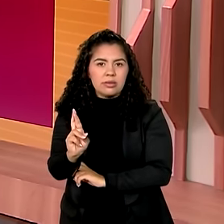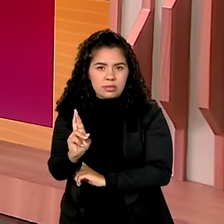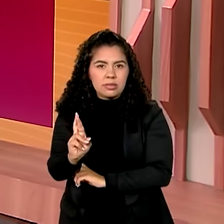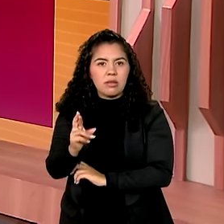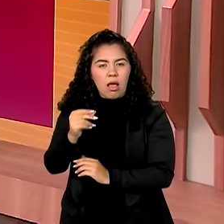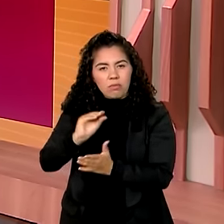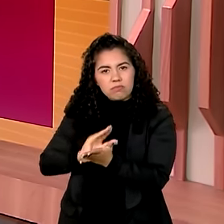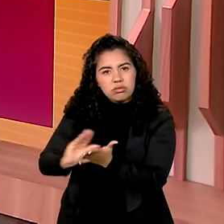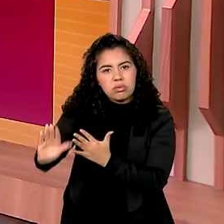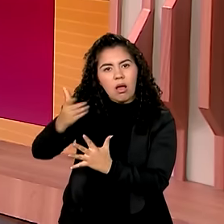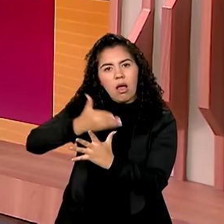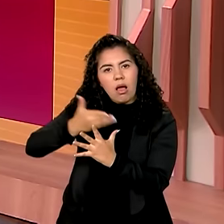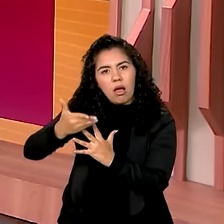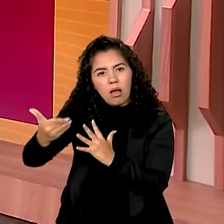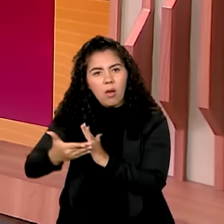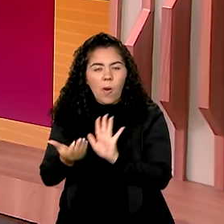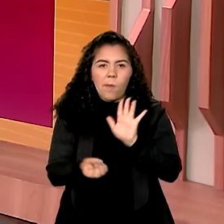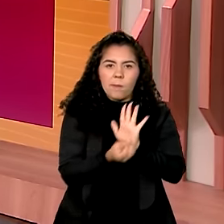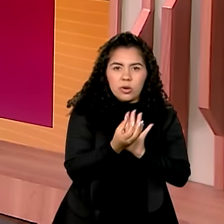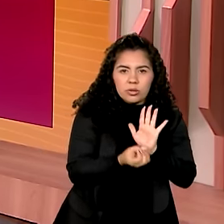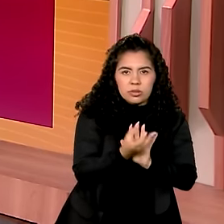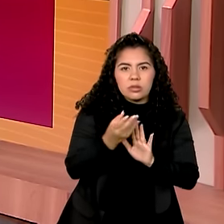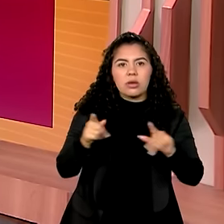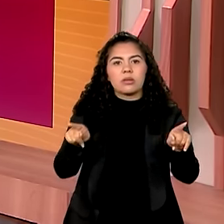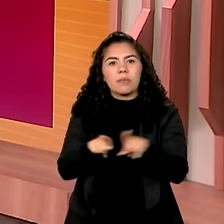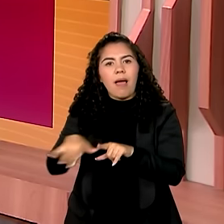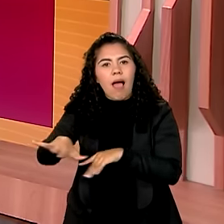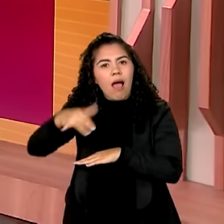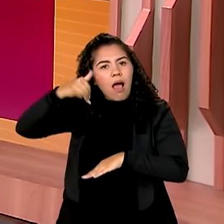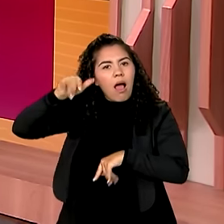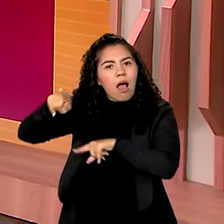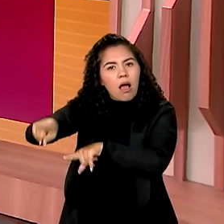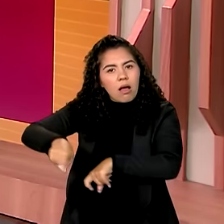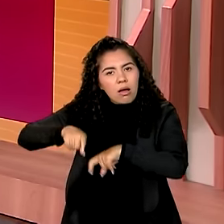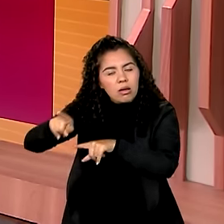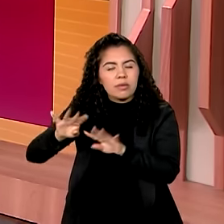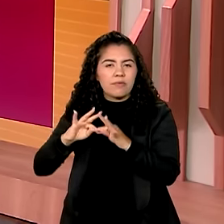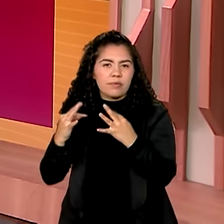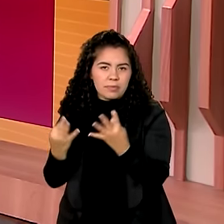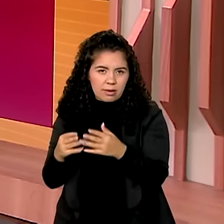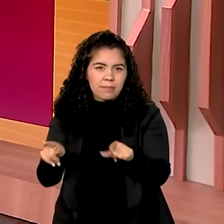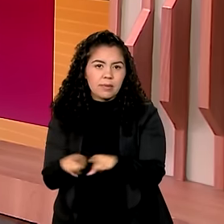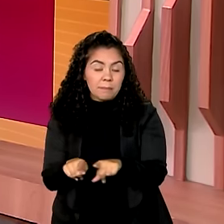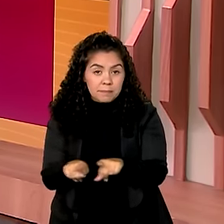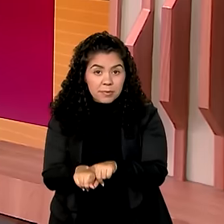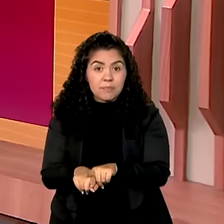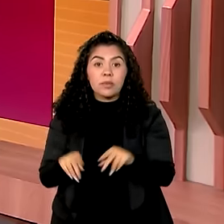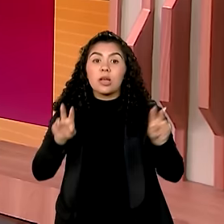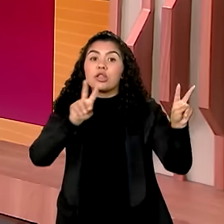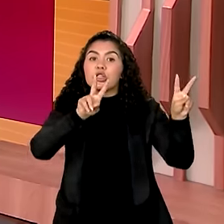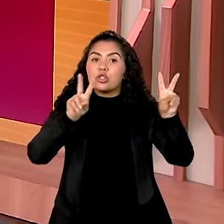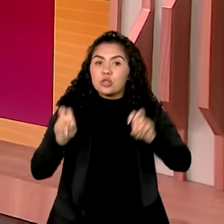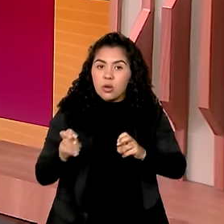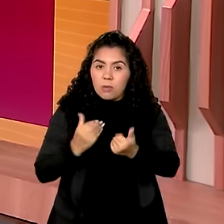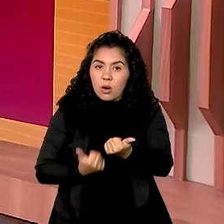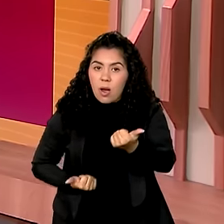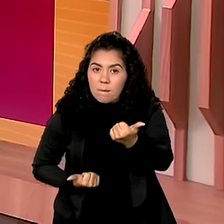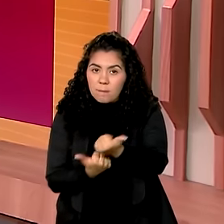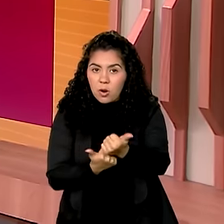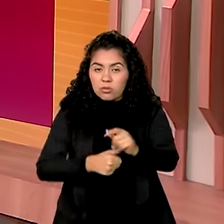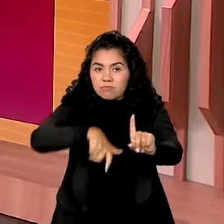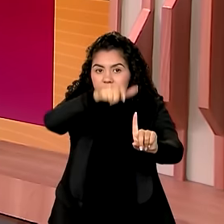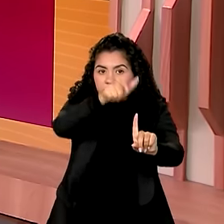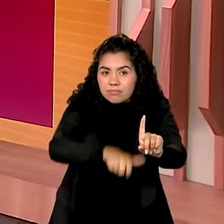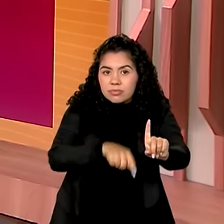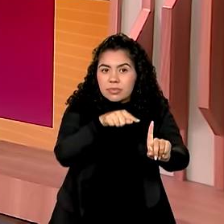financiamentos para a produção, beneficiando o agronegócio e a agricultura familiar. Já no apoio direto ao cidadão,